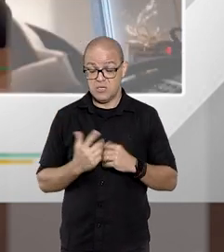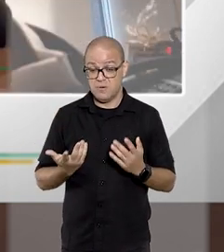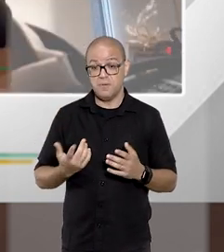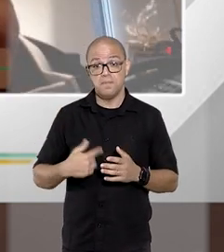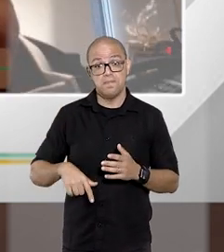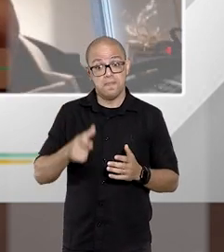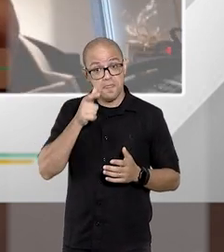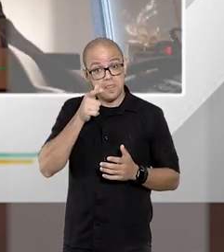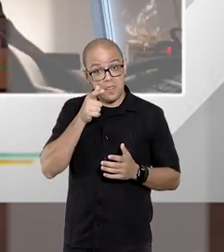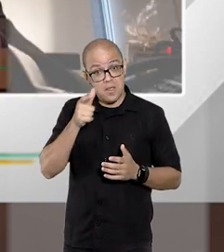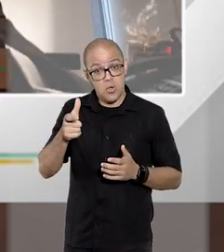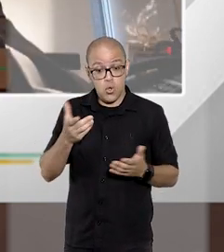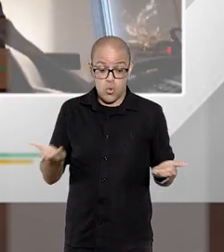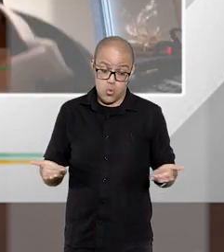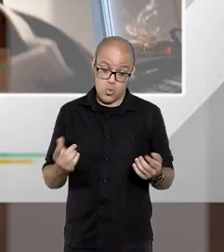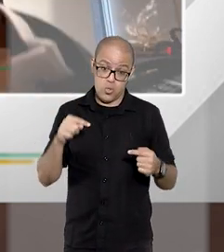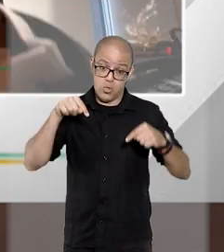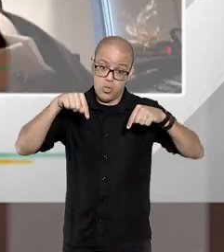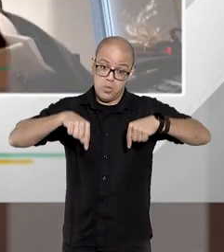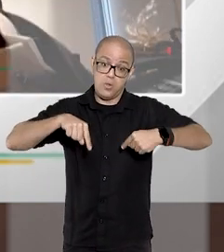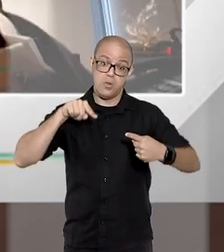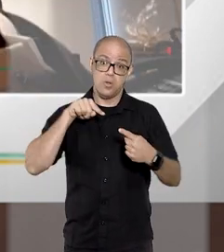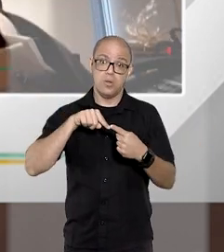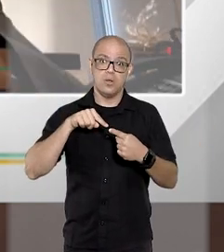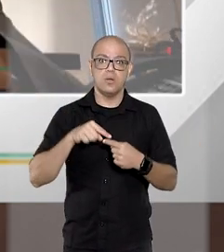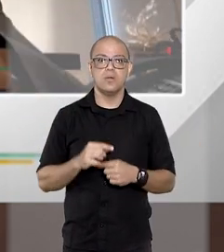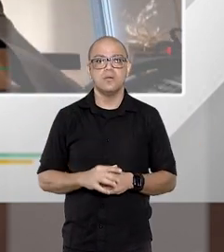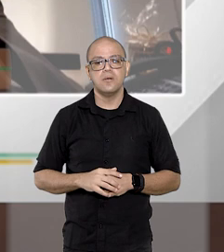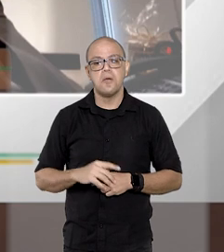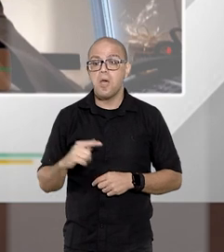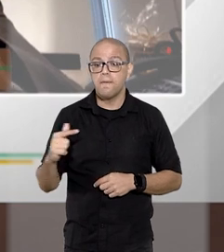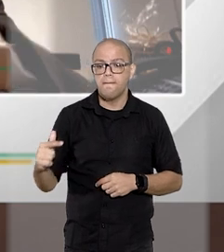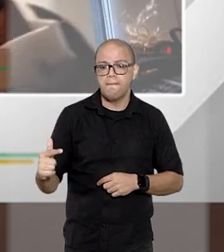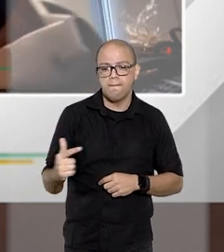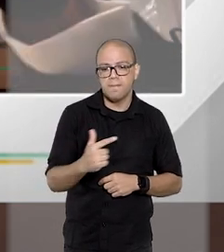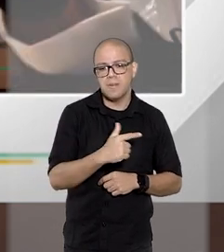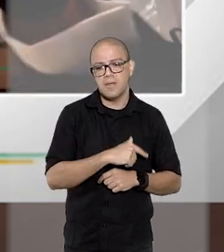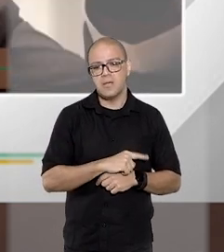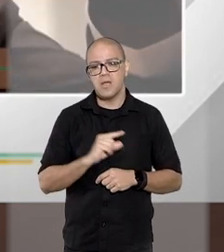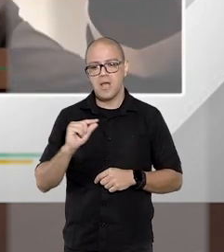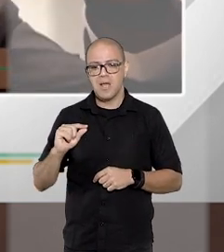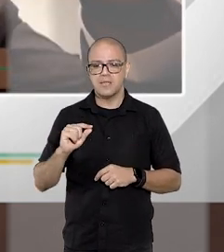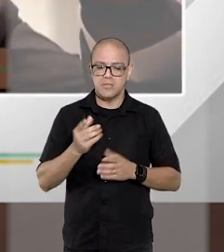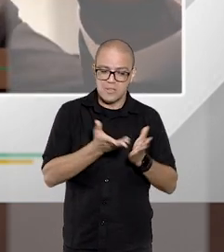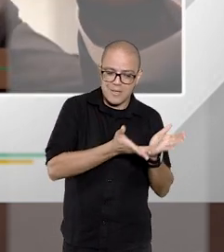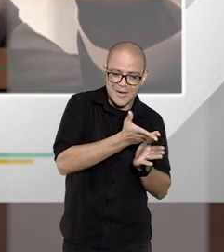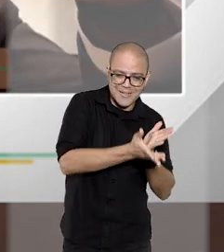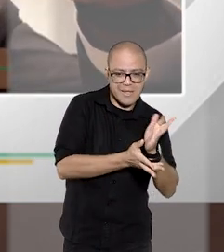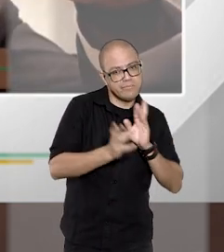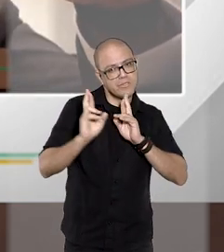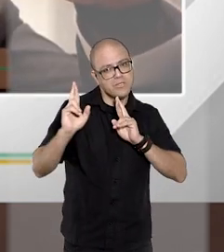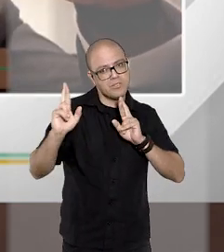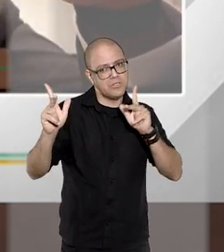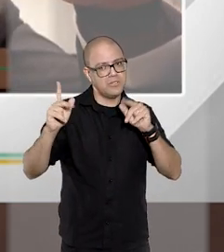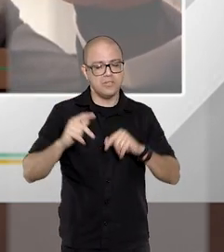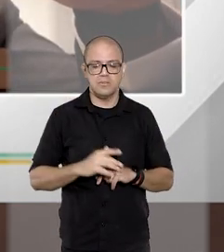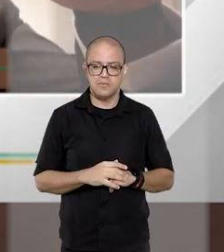realidade sobre a lente atual e daí porque não existe mais essa forma de tratamento